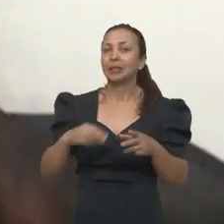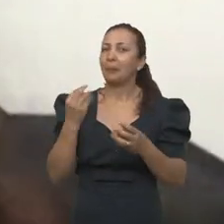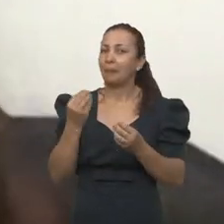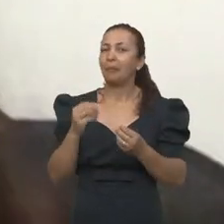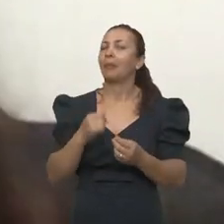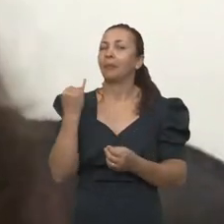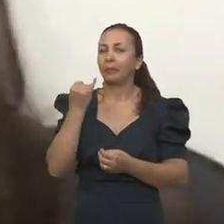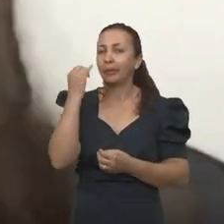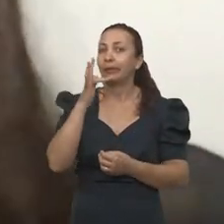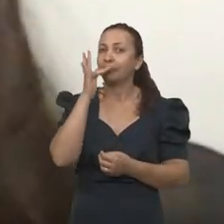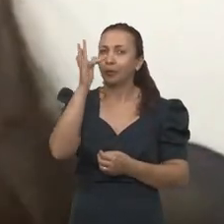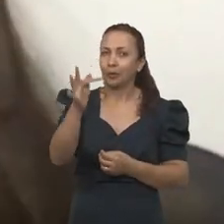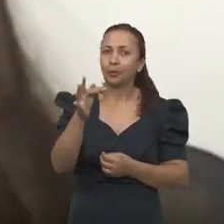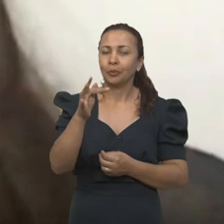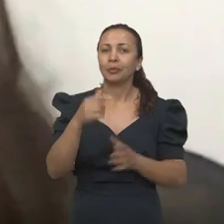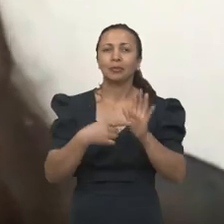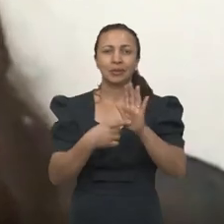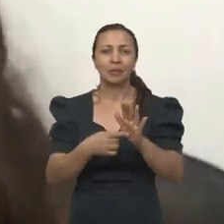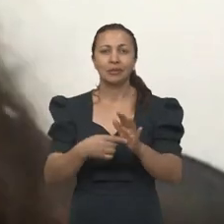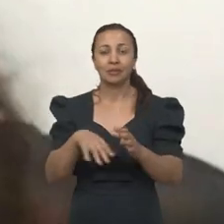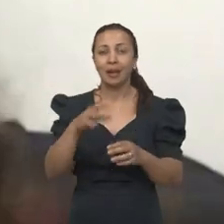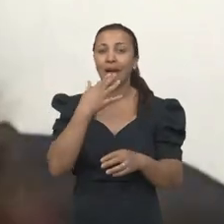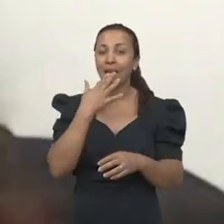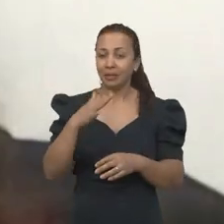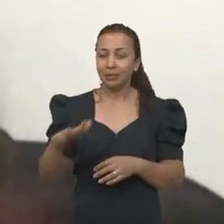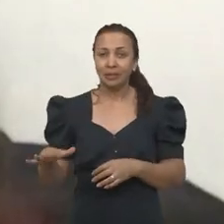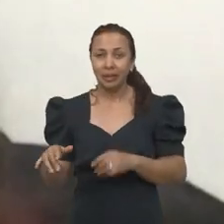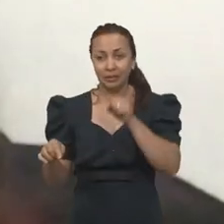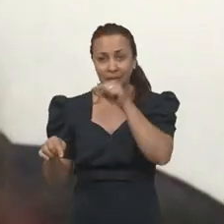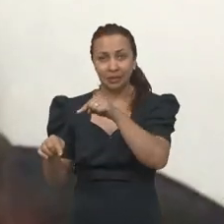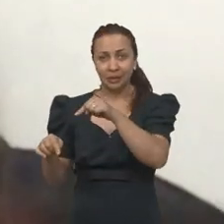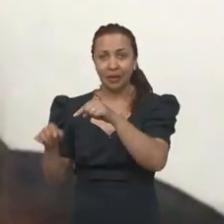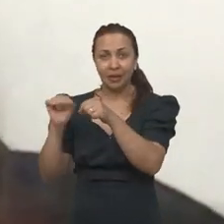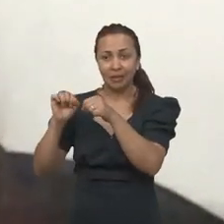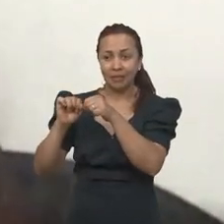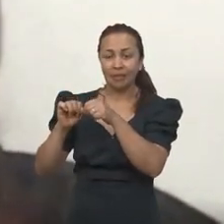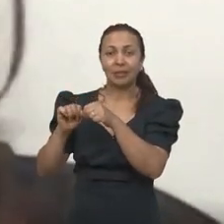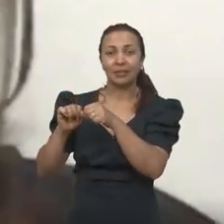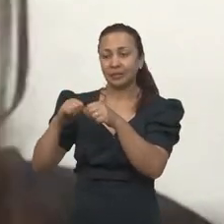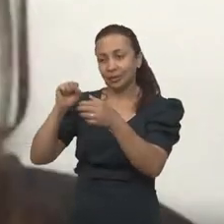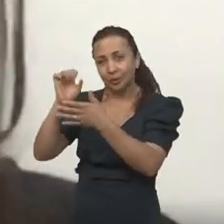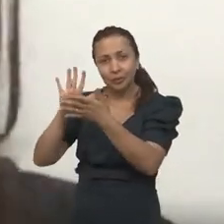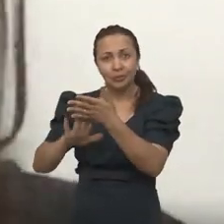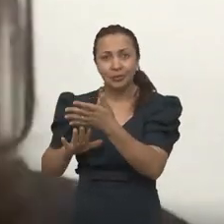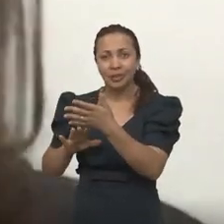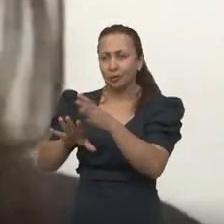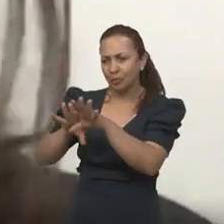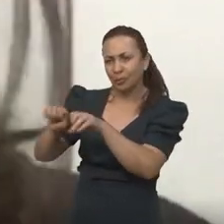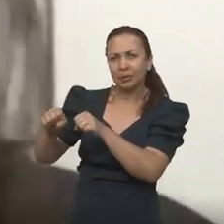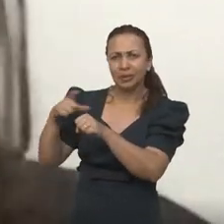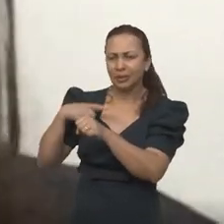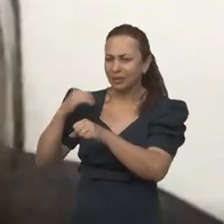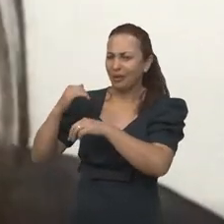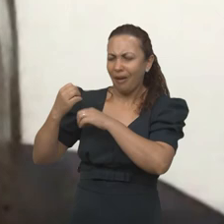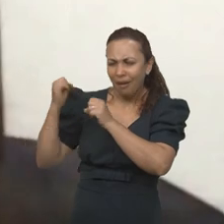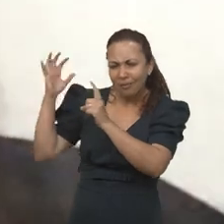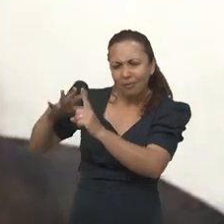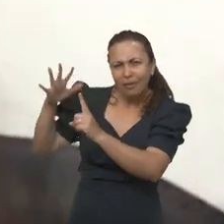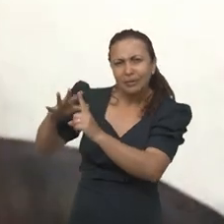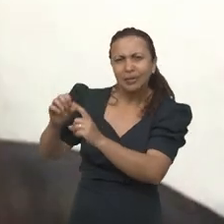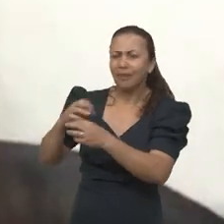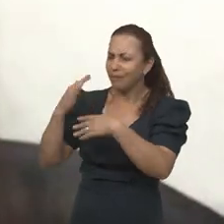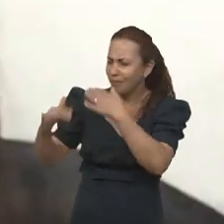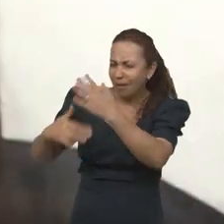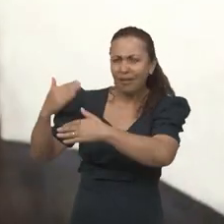mais para frente. Então as crianças que fazem essa atividade formativa, né? Que tem toda uma série de